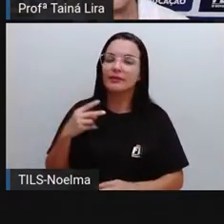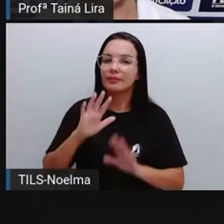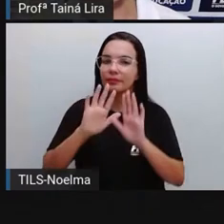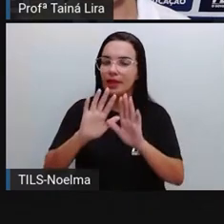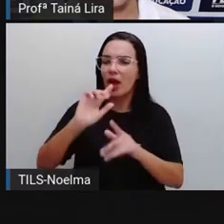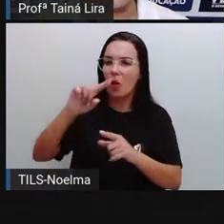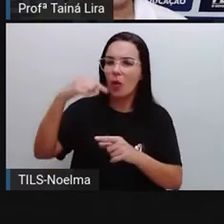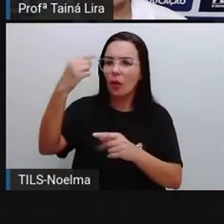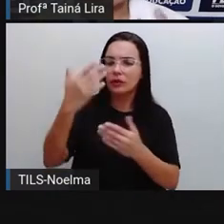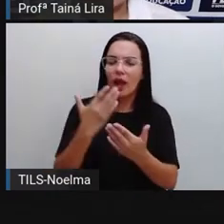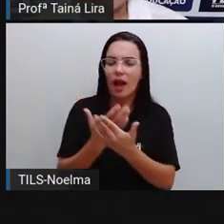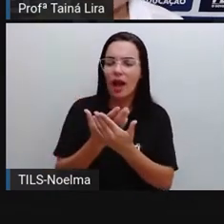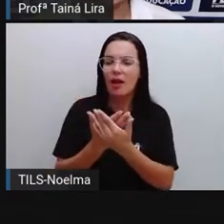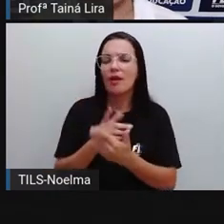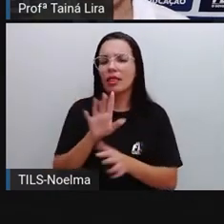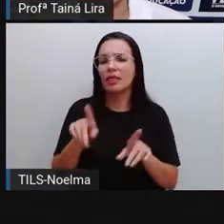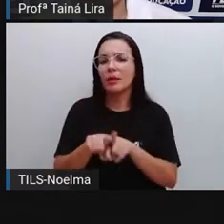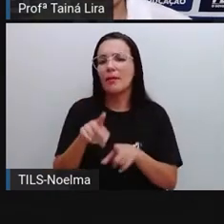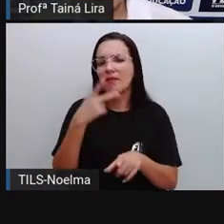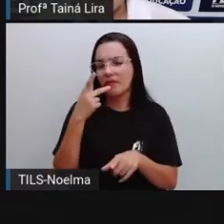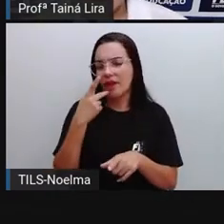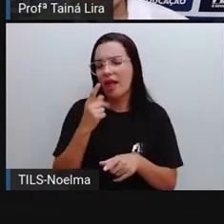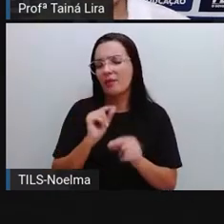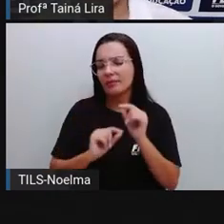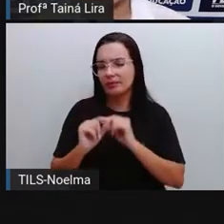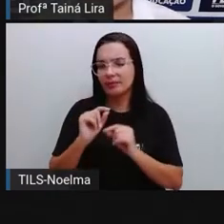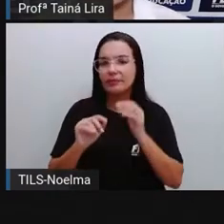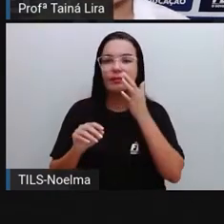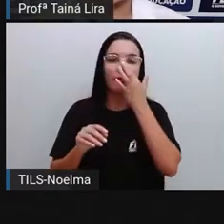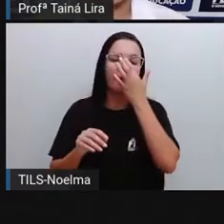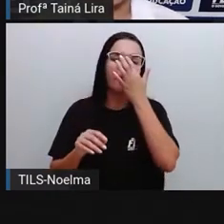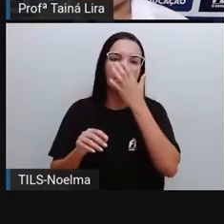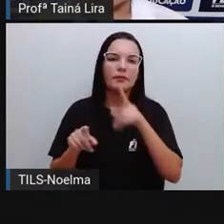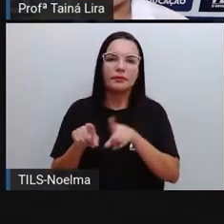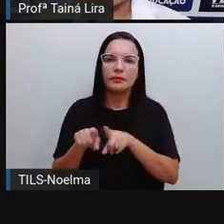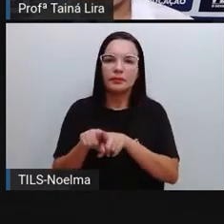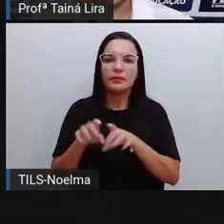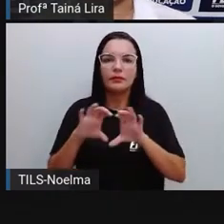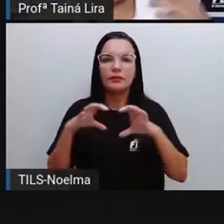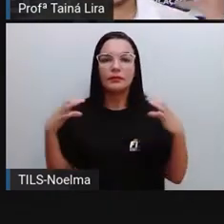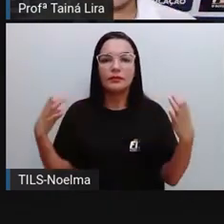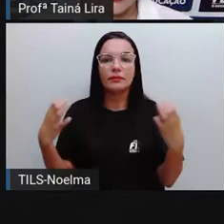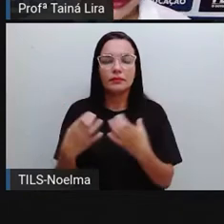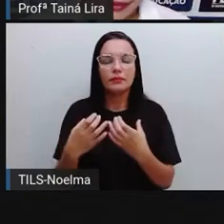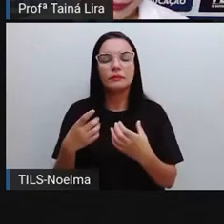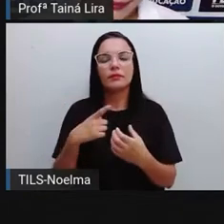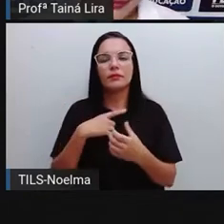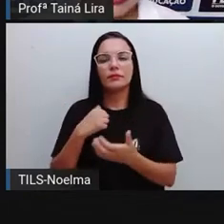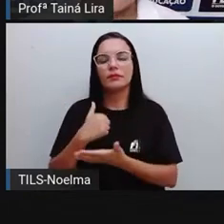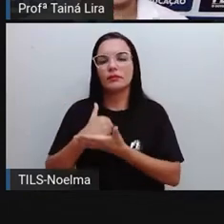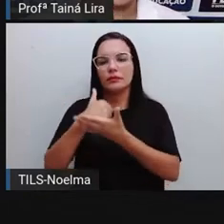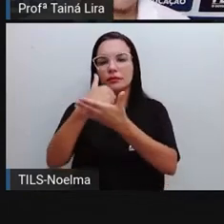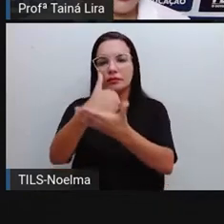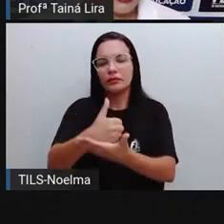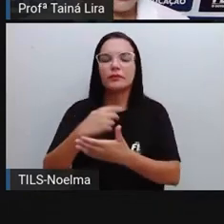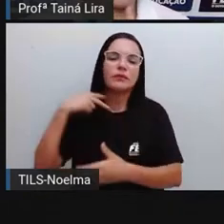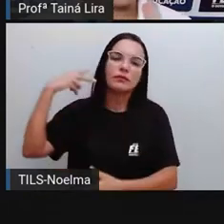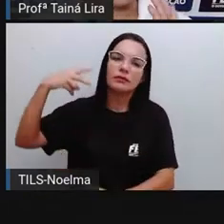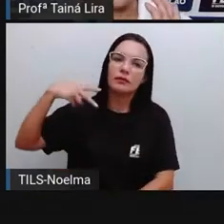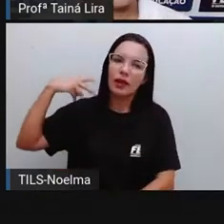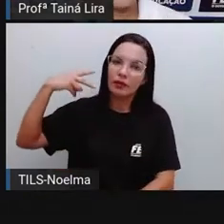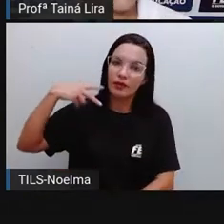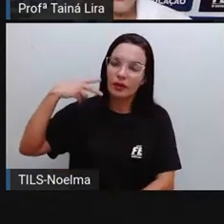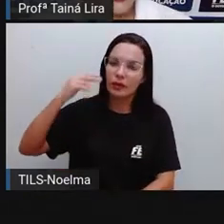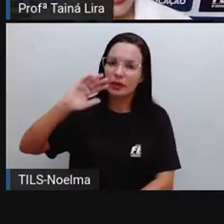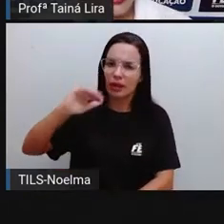vereadores, tá? Mas os vereadores que também contribuem aí para a manutenção da cidade, a gente